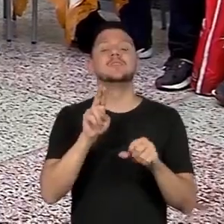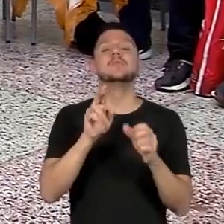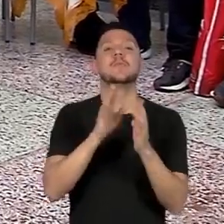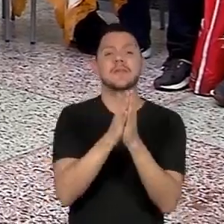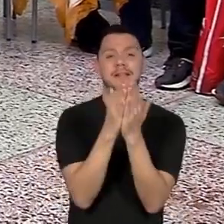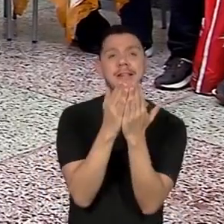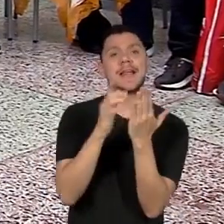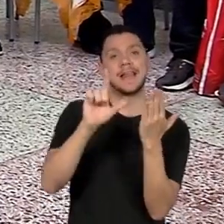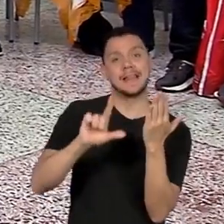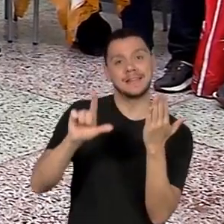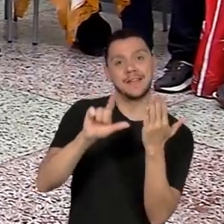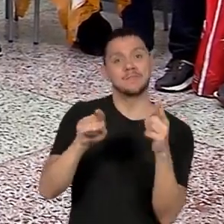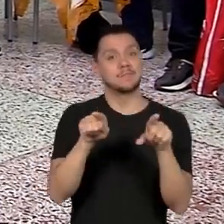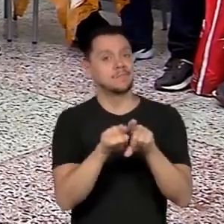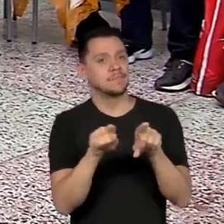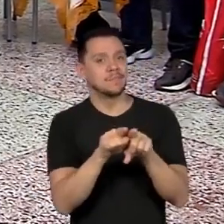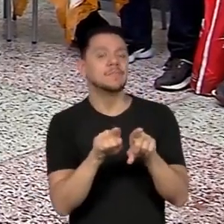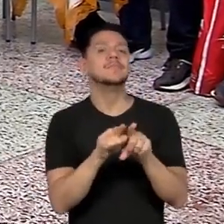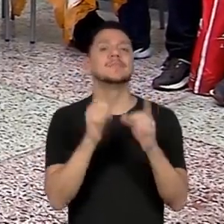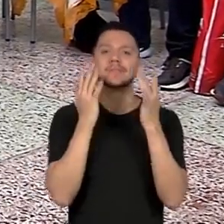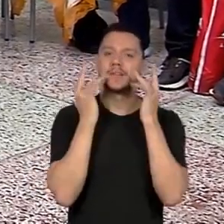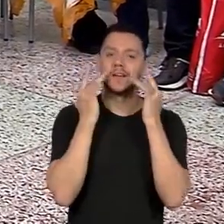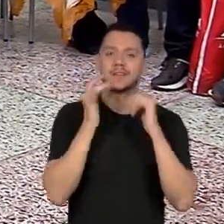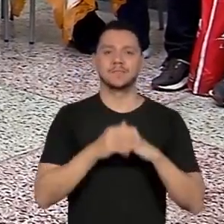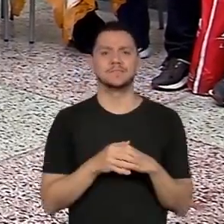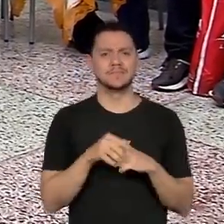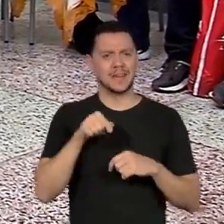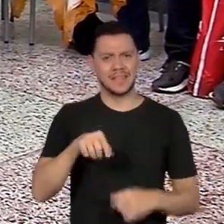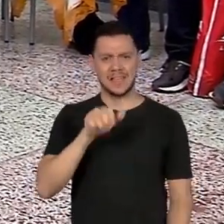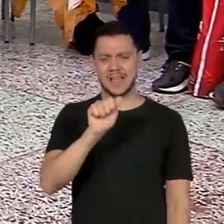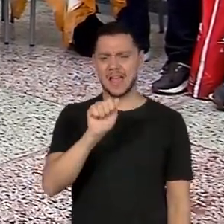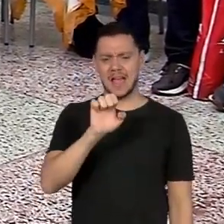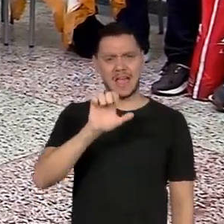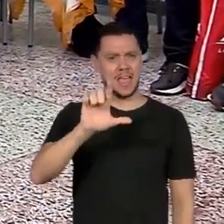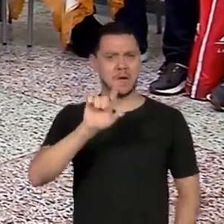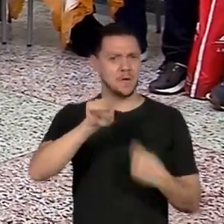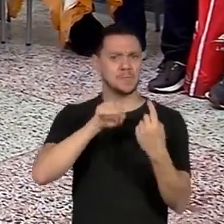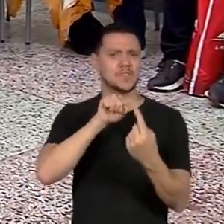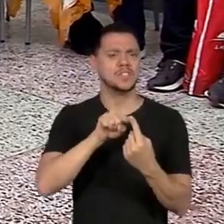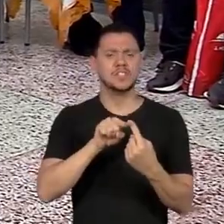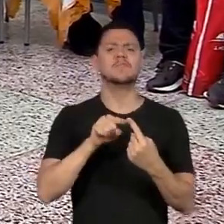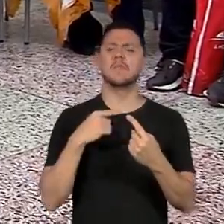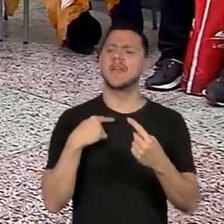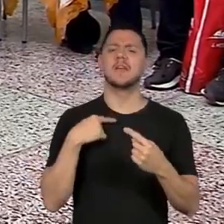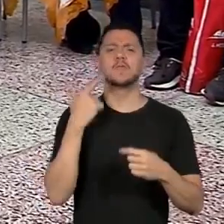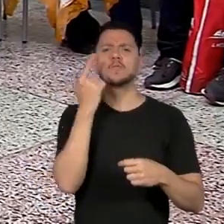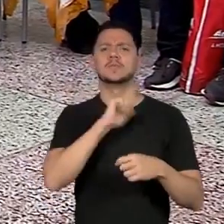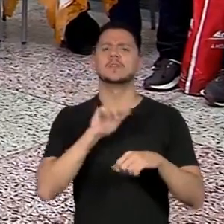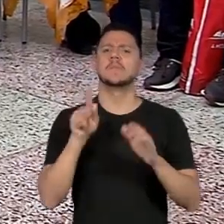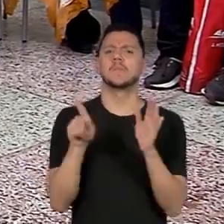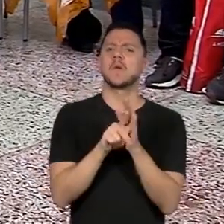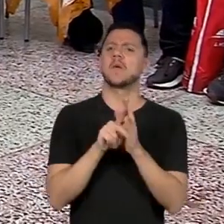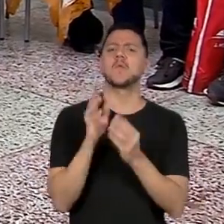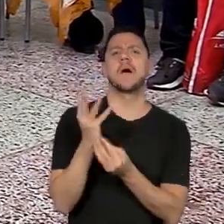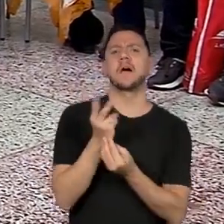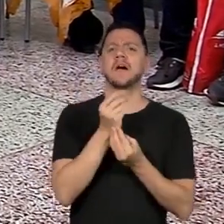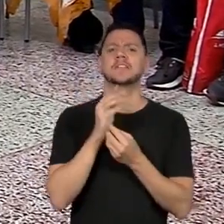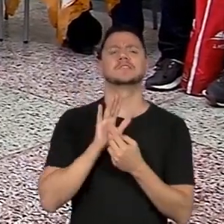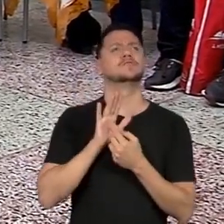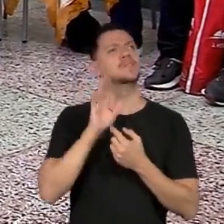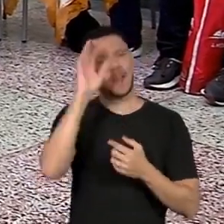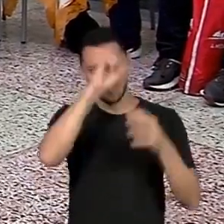desenvolver mais os nossos talentos artísticos, unindo os estudos literários que